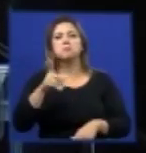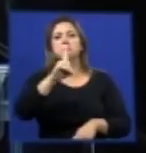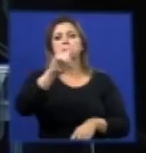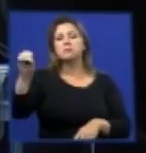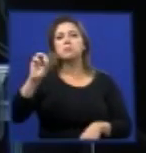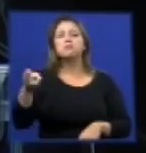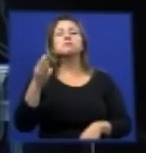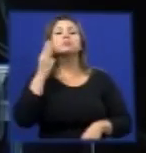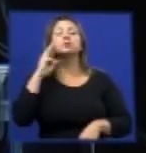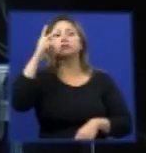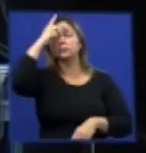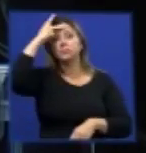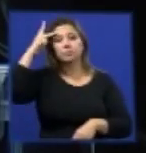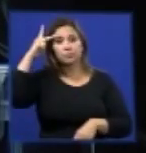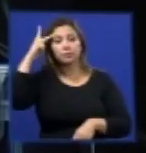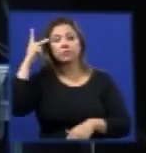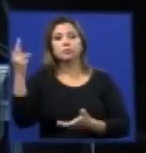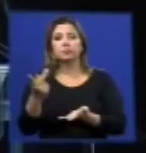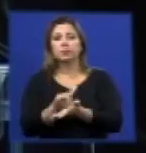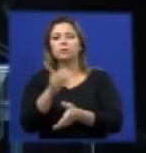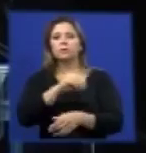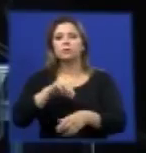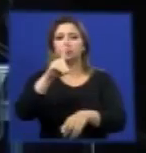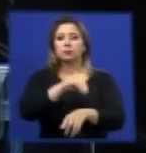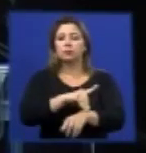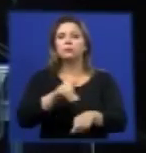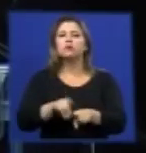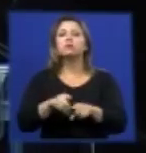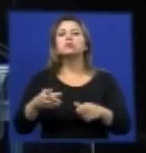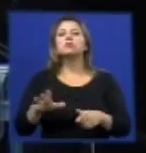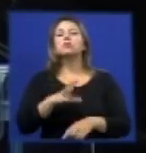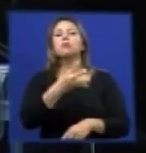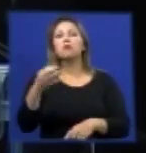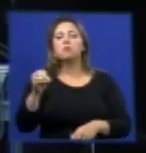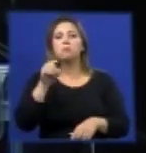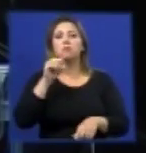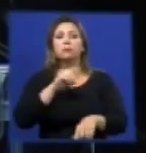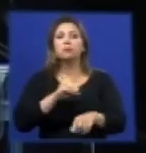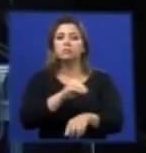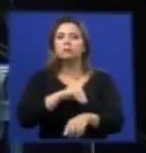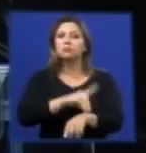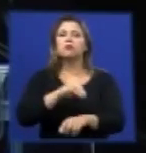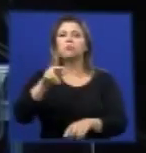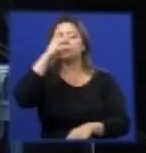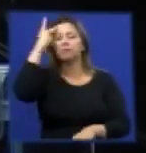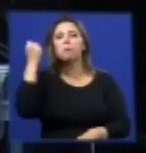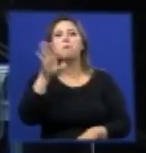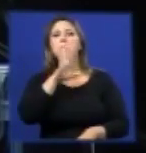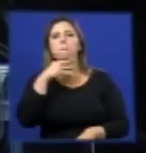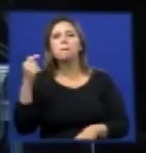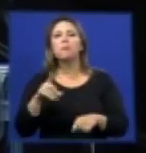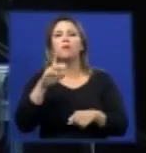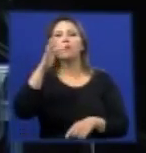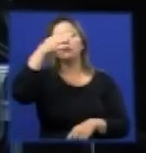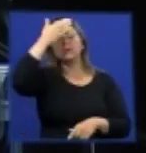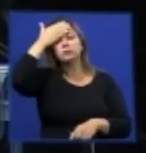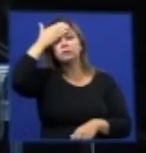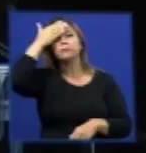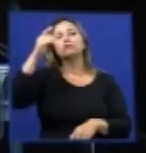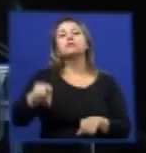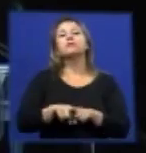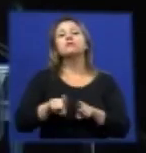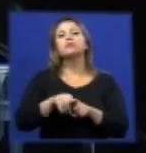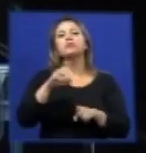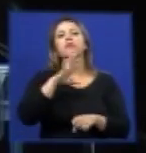de casos por ano acontecendo 400 mil desses são de febre hemorrágica da dengue que é a sua forma mais grave